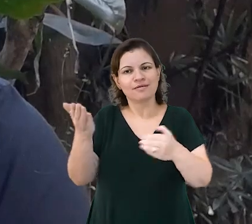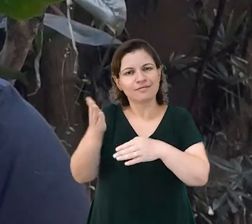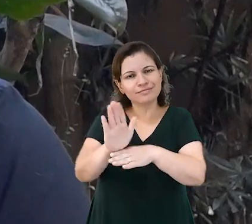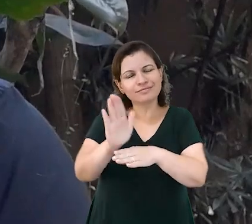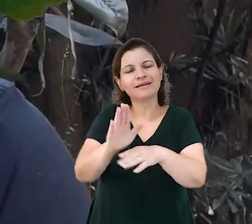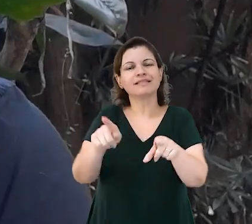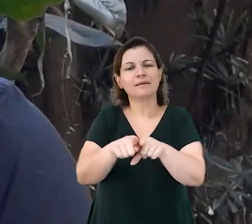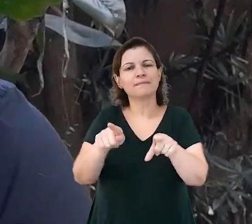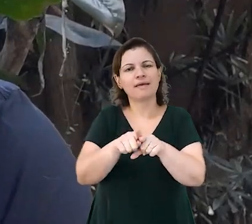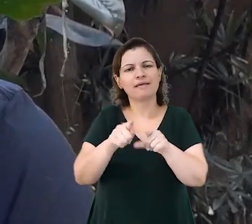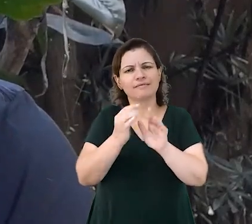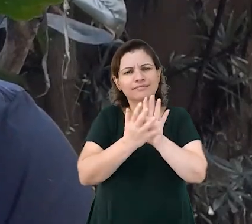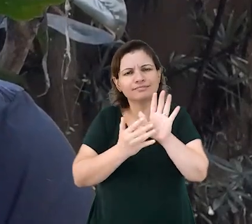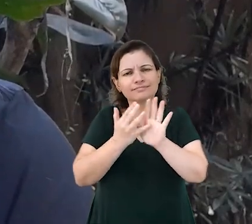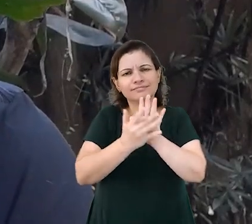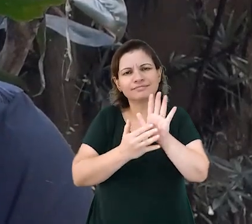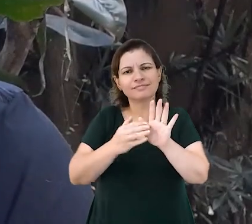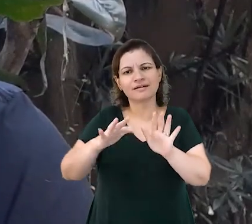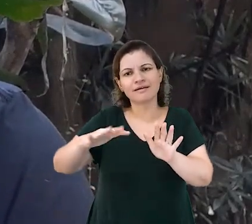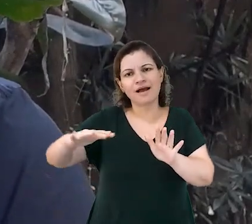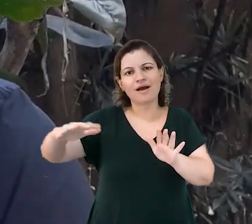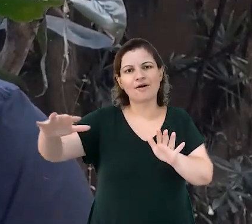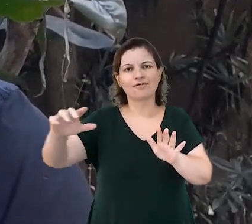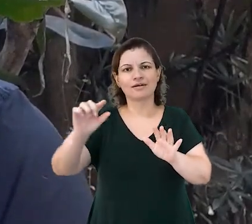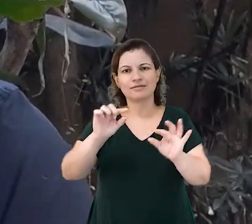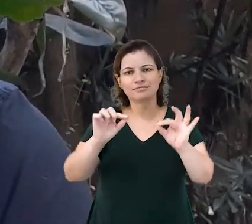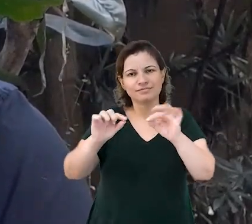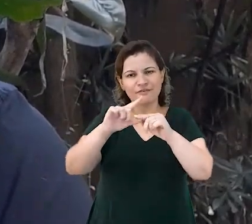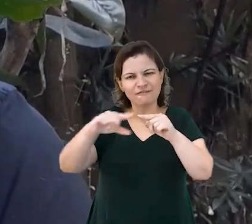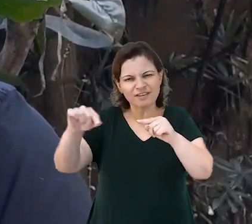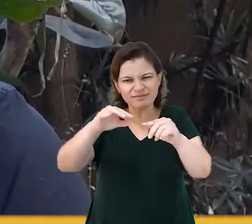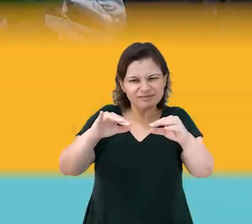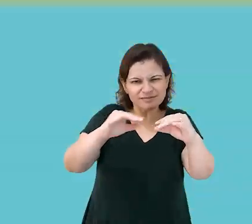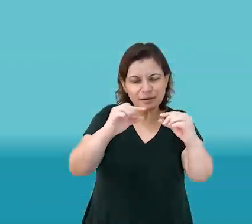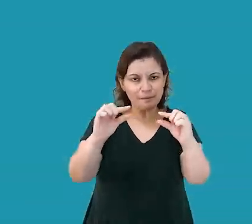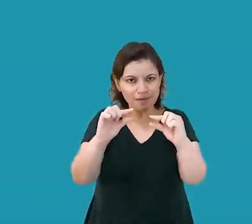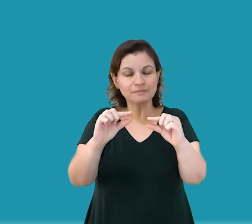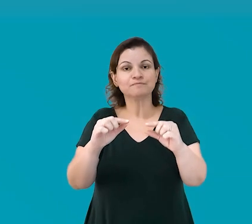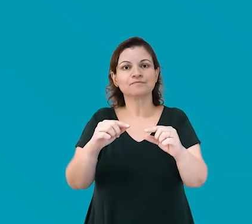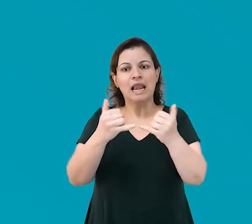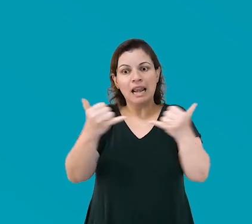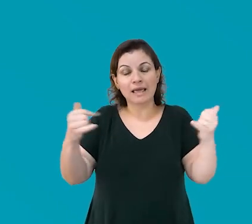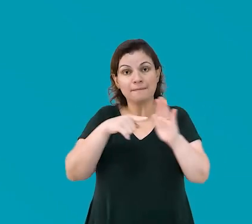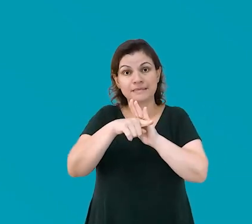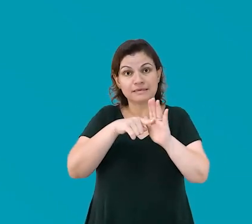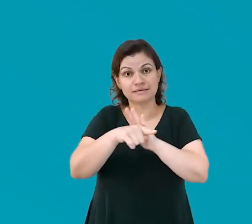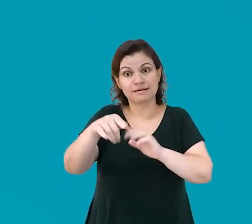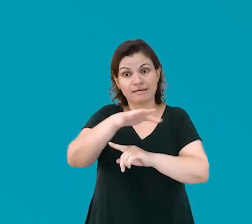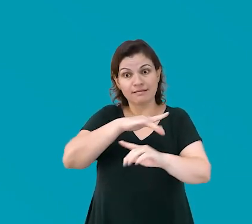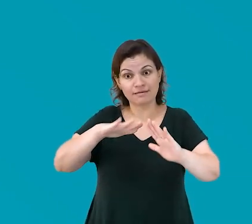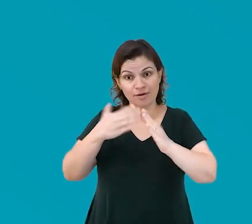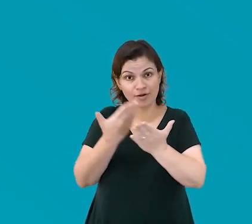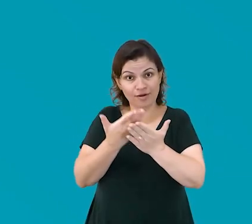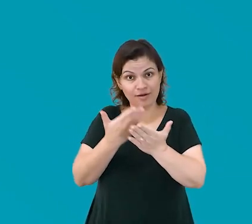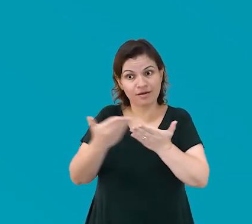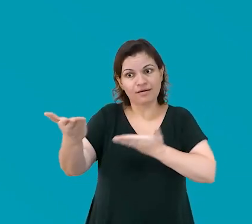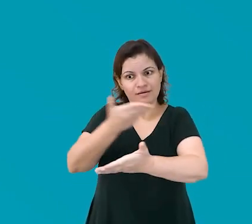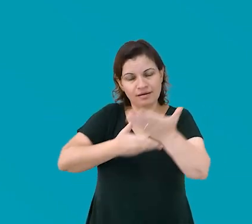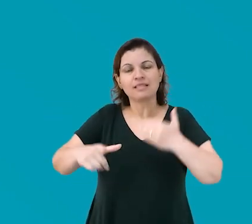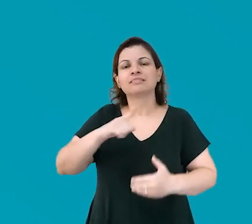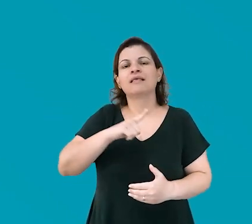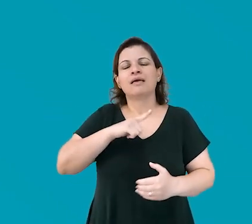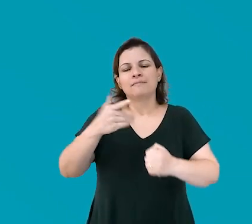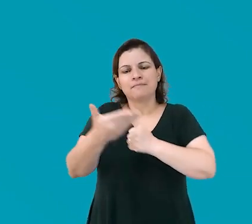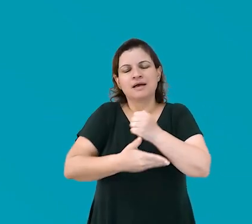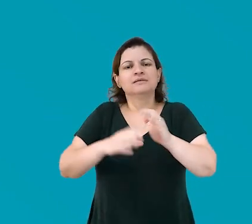colaborações, micróbios, algas e macrófilos. A linha de pesquisa em ecologia aplicada tem como